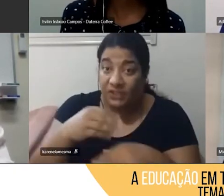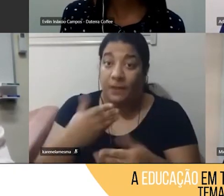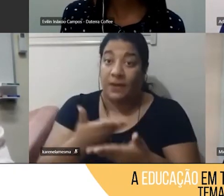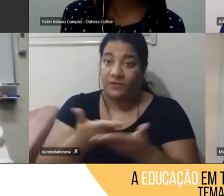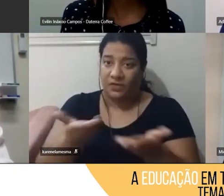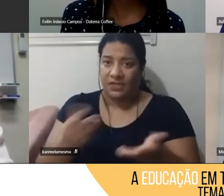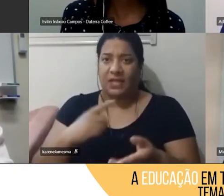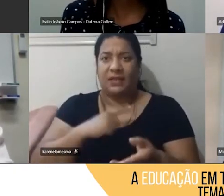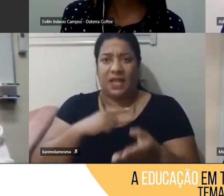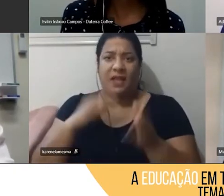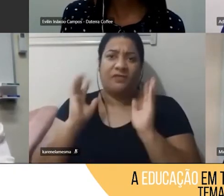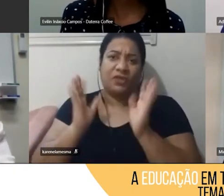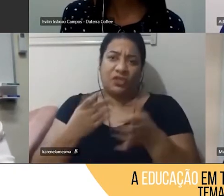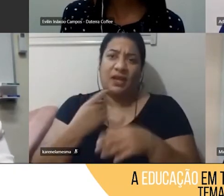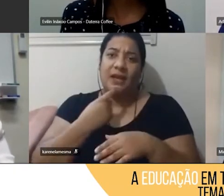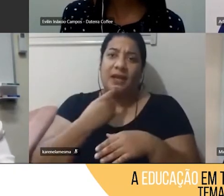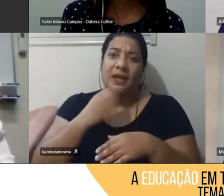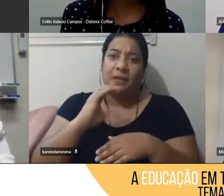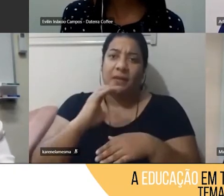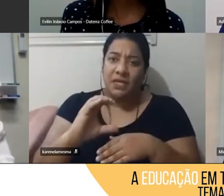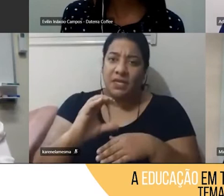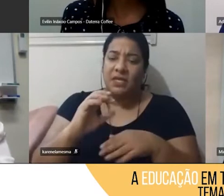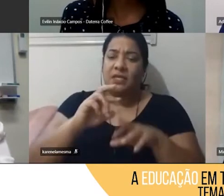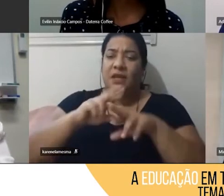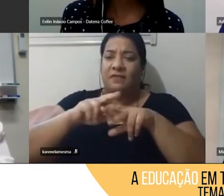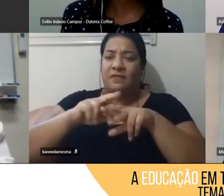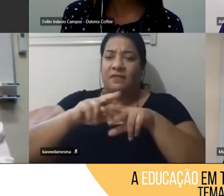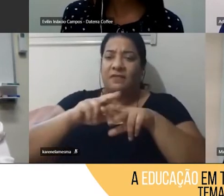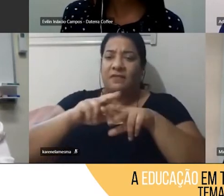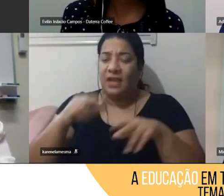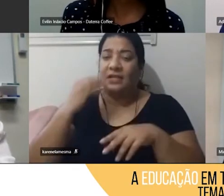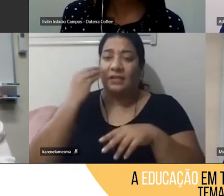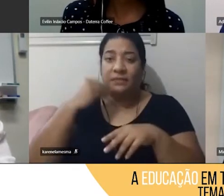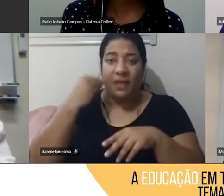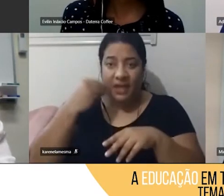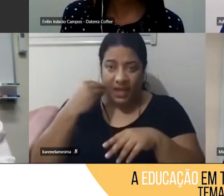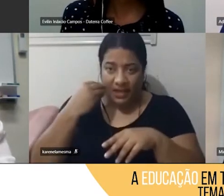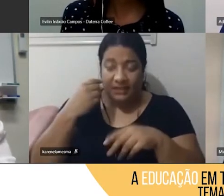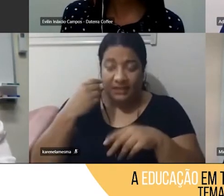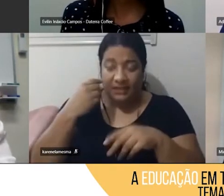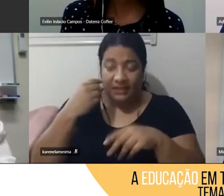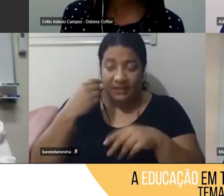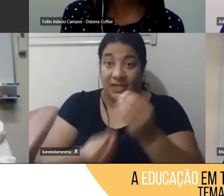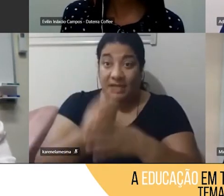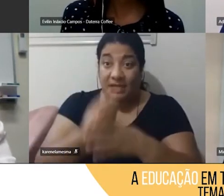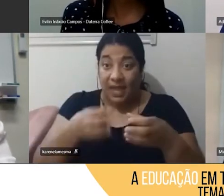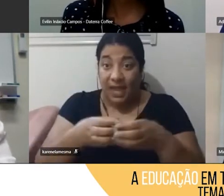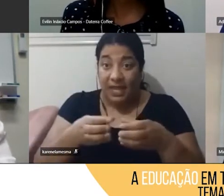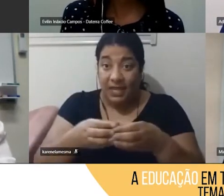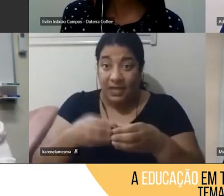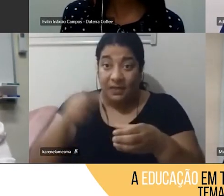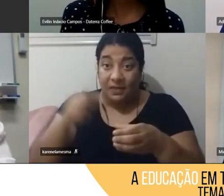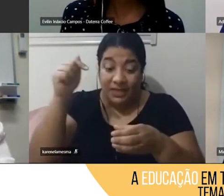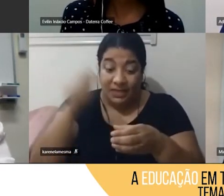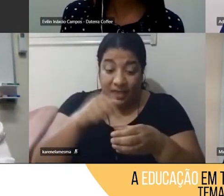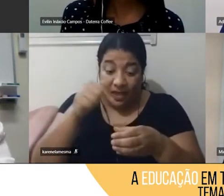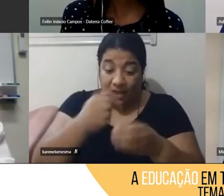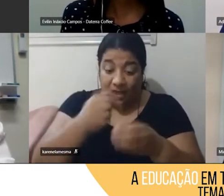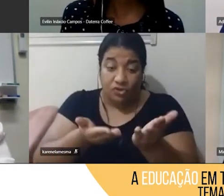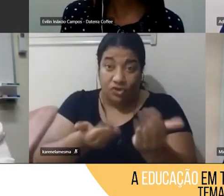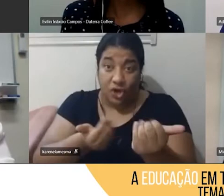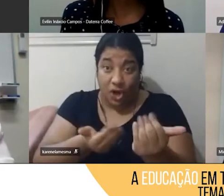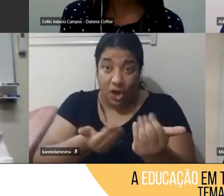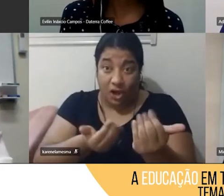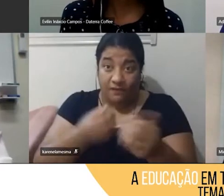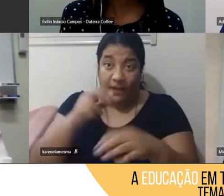aqui em Campinas com escolas que fizeram isso, então, montar ali o seu time de jovens protagonistas ajuda bastante,